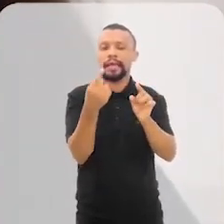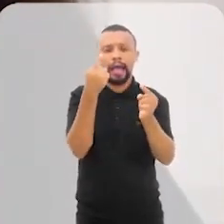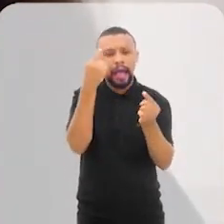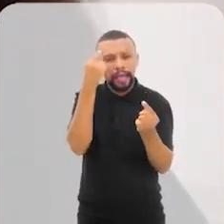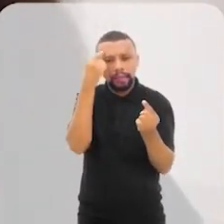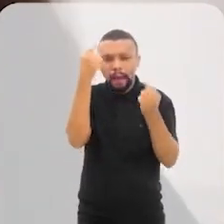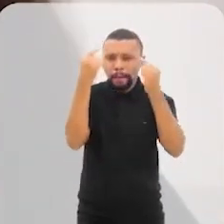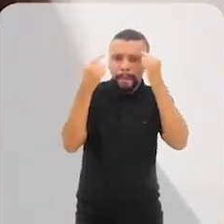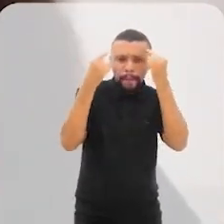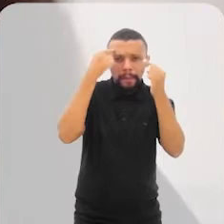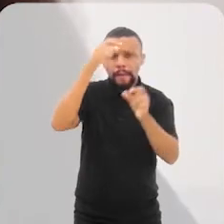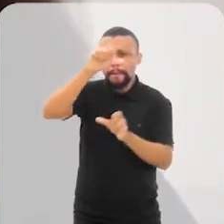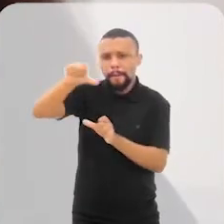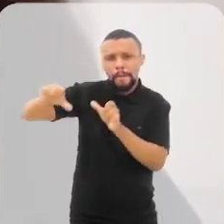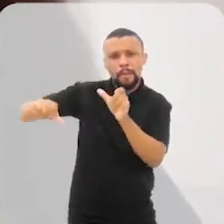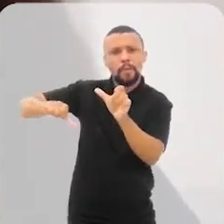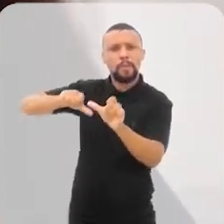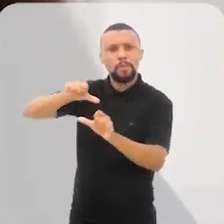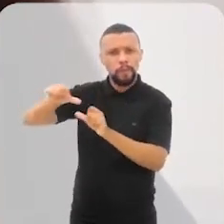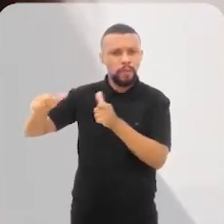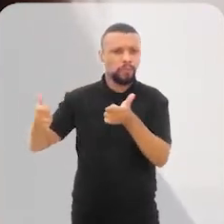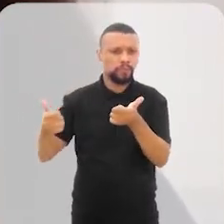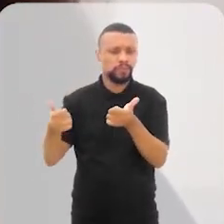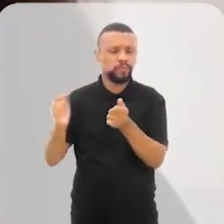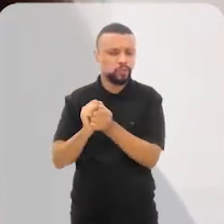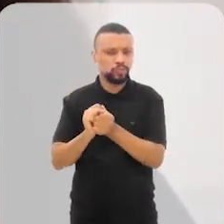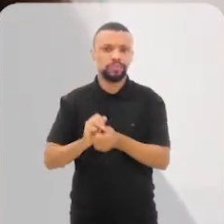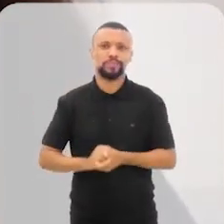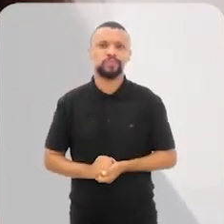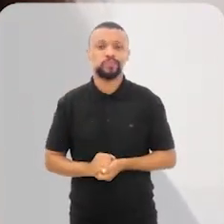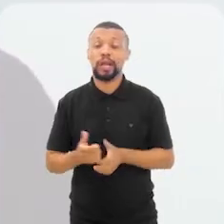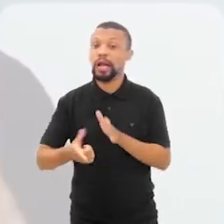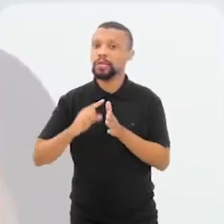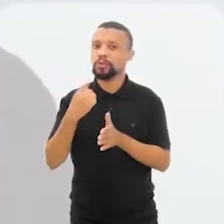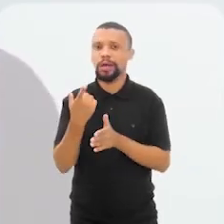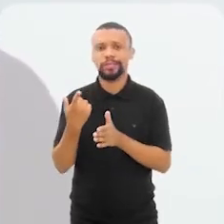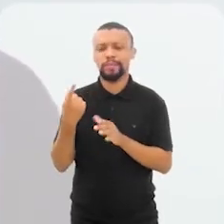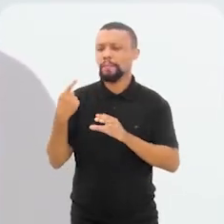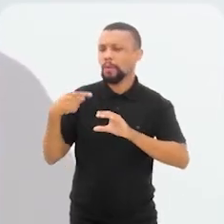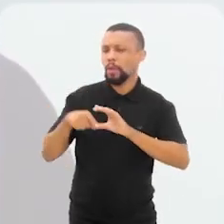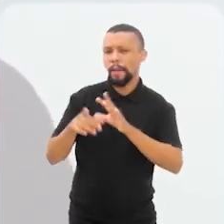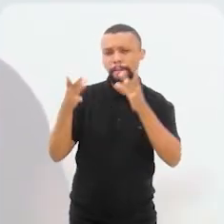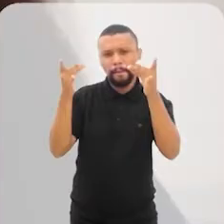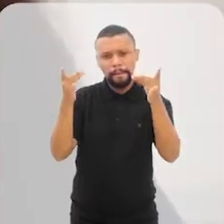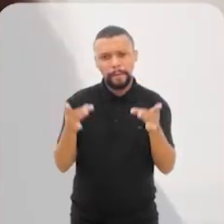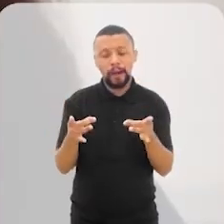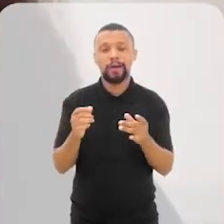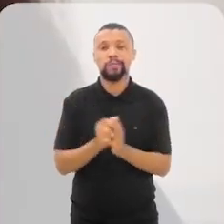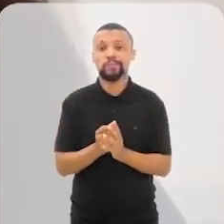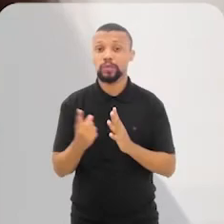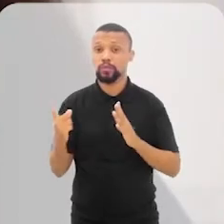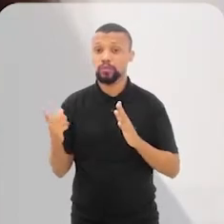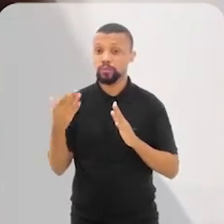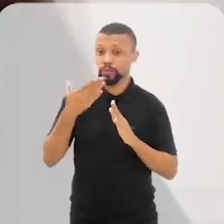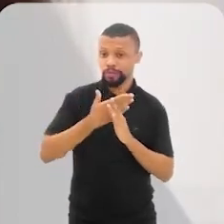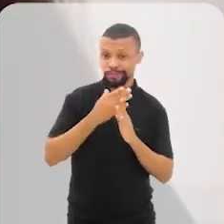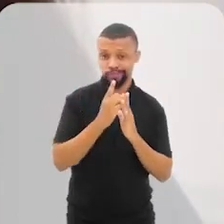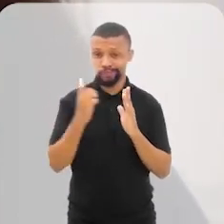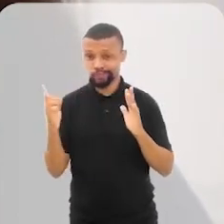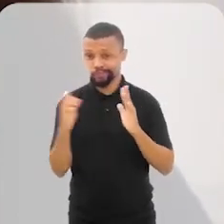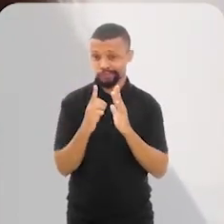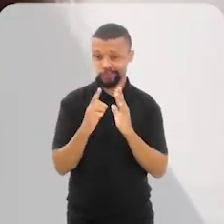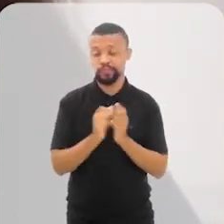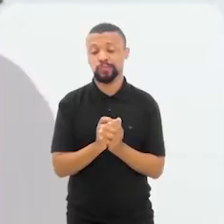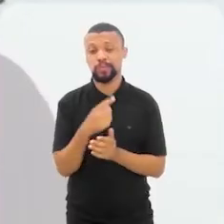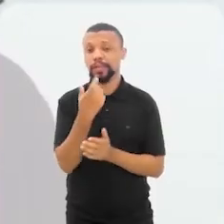inovação ou esse novo produto, esse novo processo como centro do seu negócio. Antes da gente mergulhar mais na experiência e ir para o próximo bloco, eu queria só